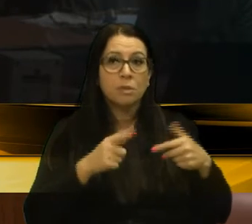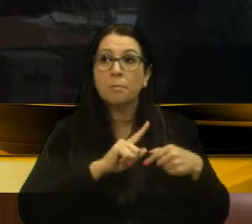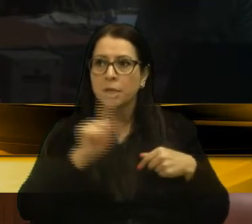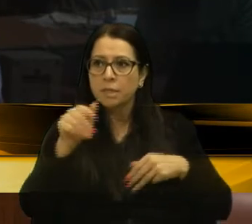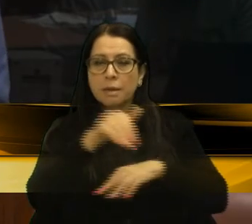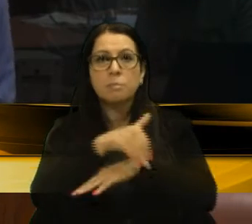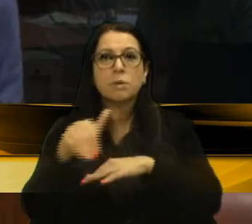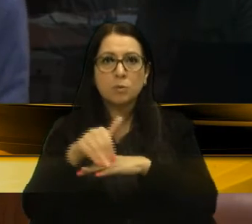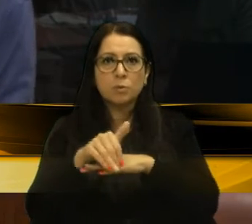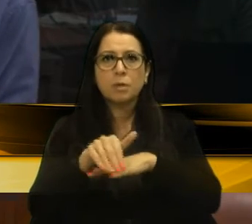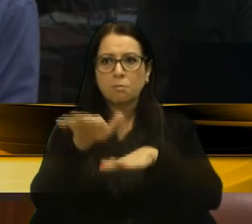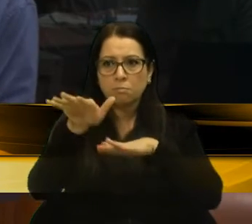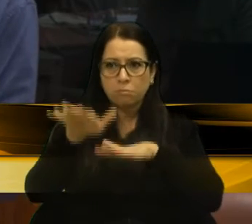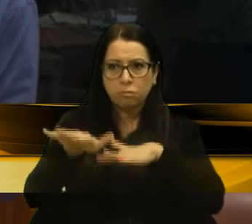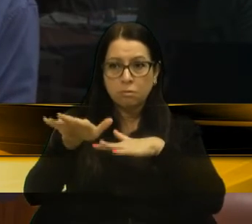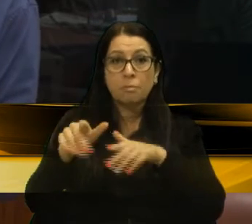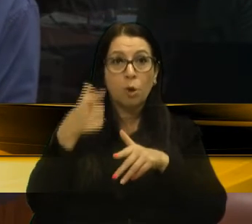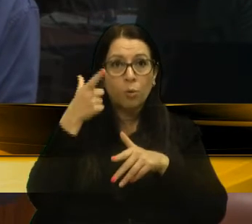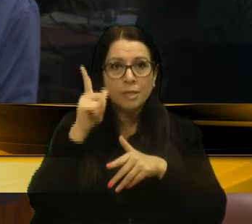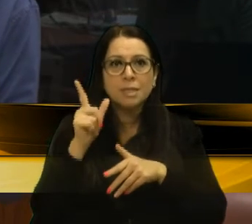para buscar direitos.